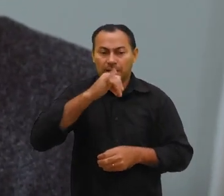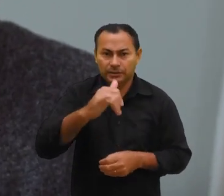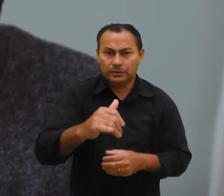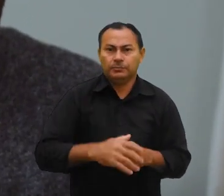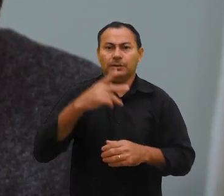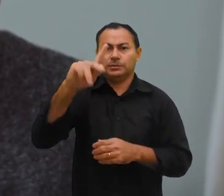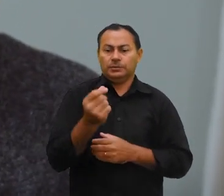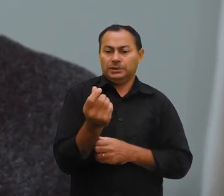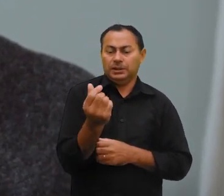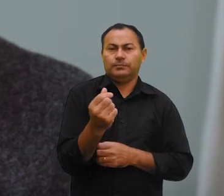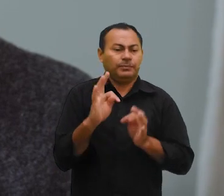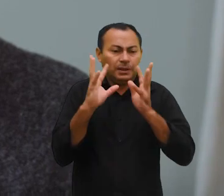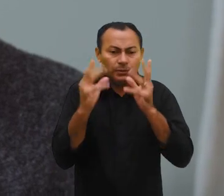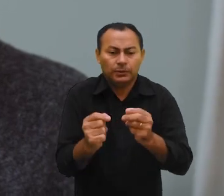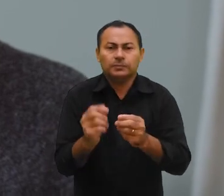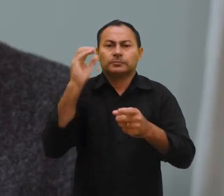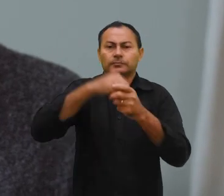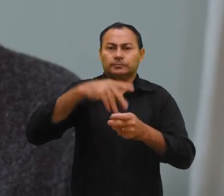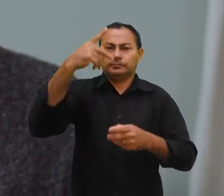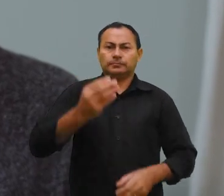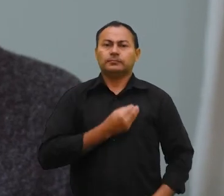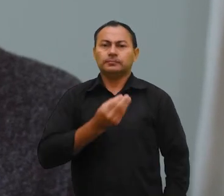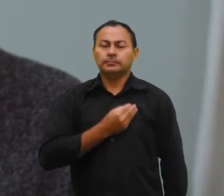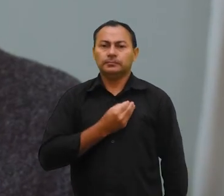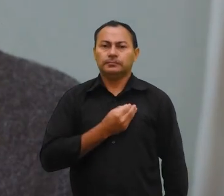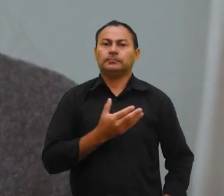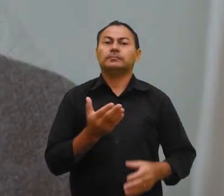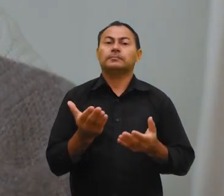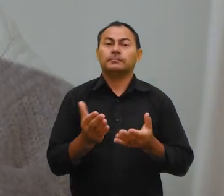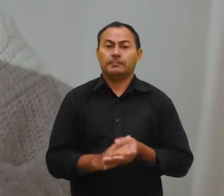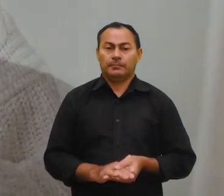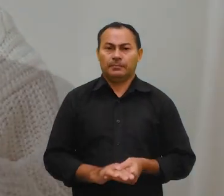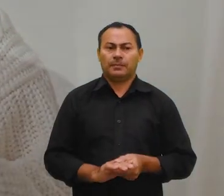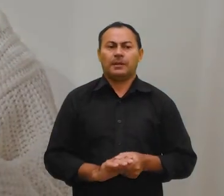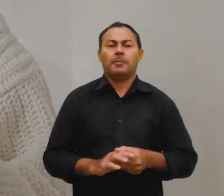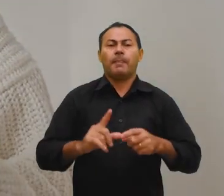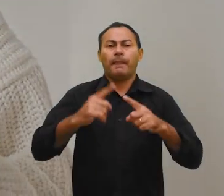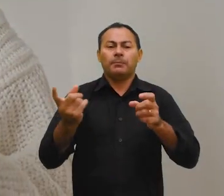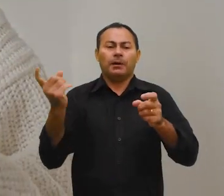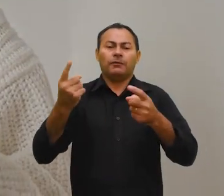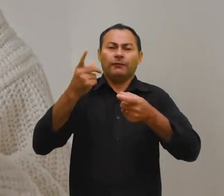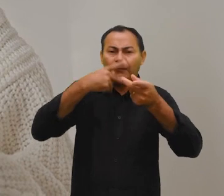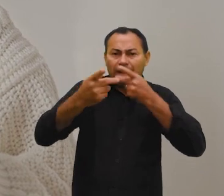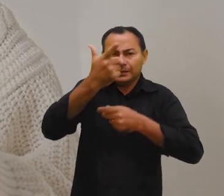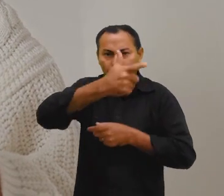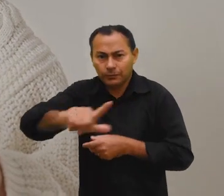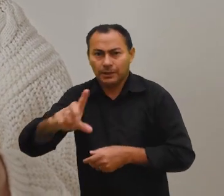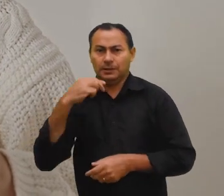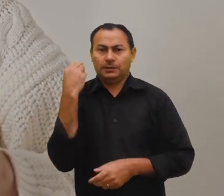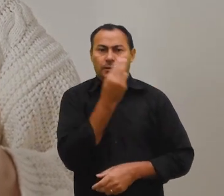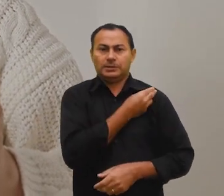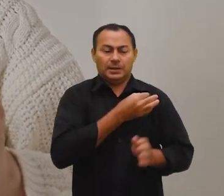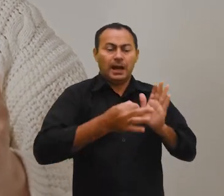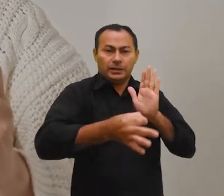sua energia, o seu dinheiro e tudo o que compõe sua vida. Mas vamos voltar a falar sobre